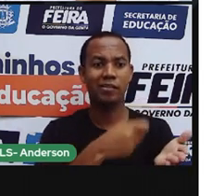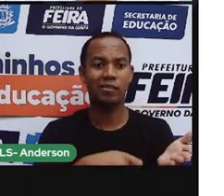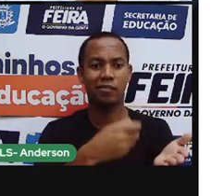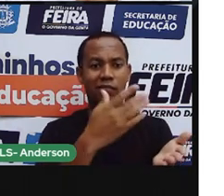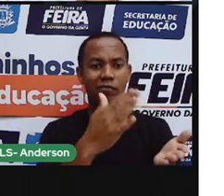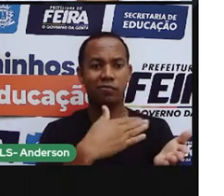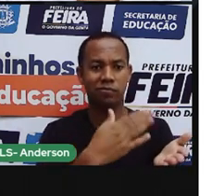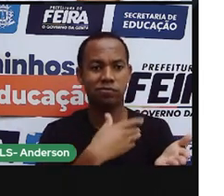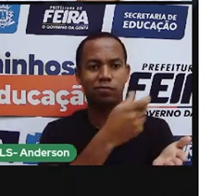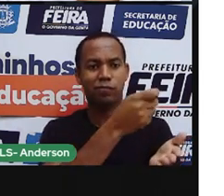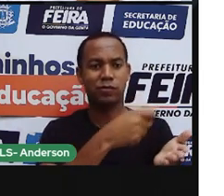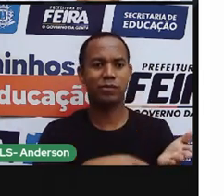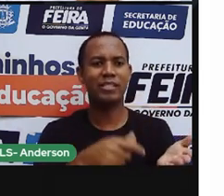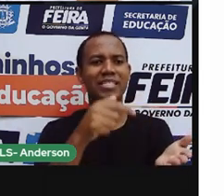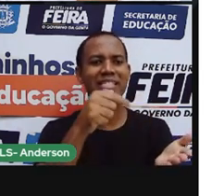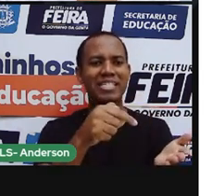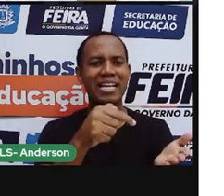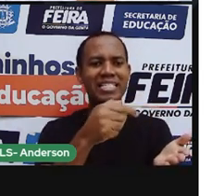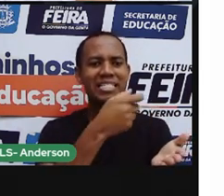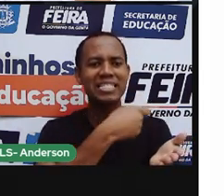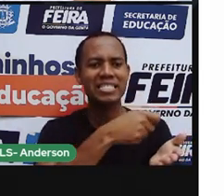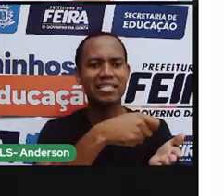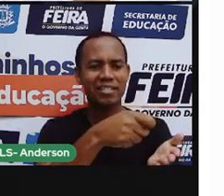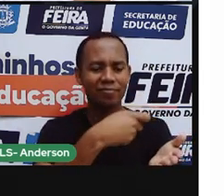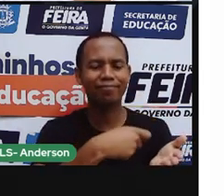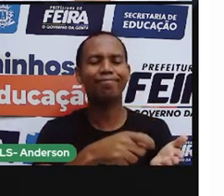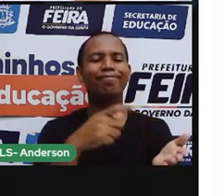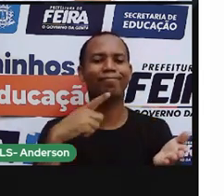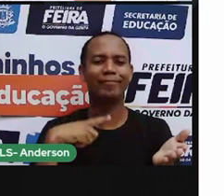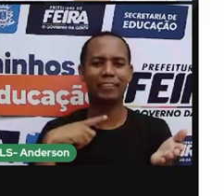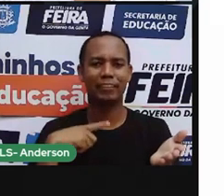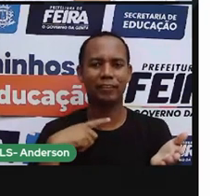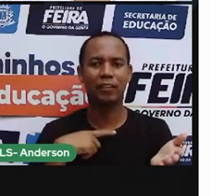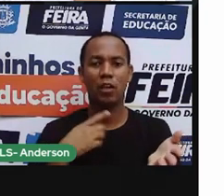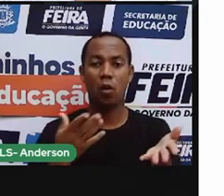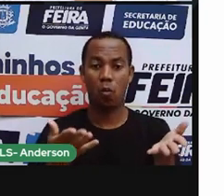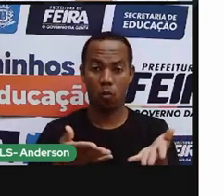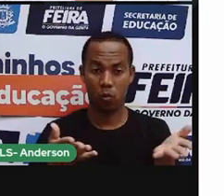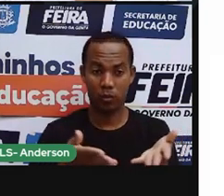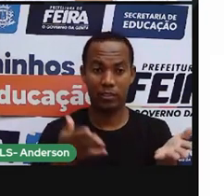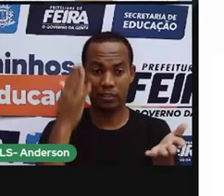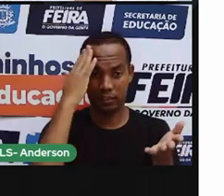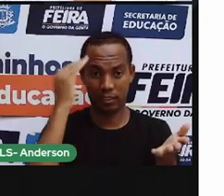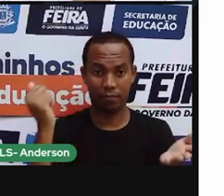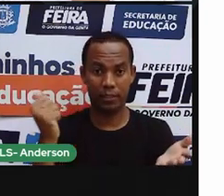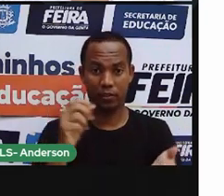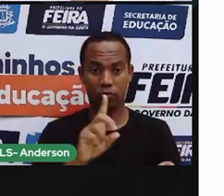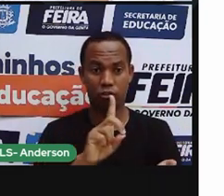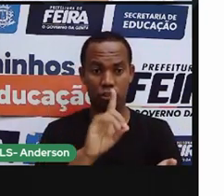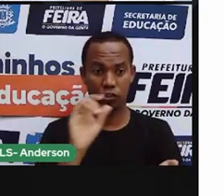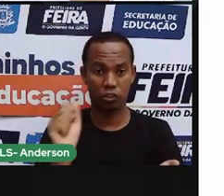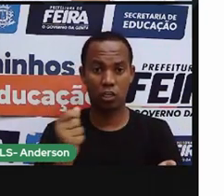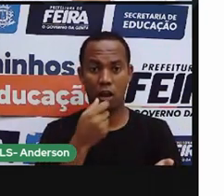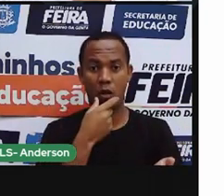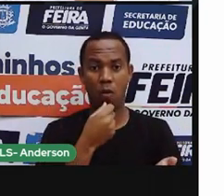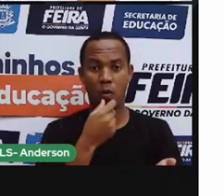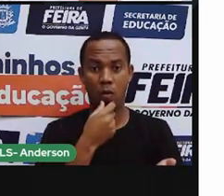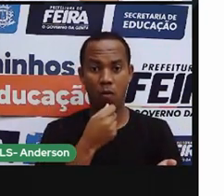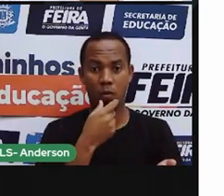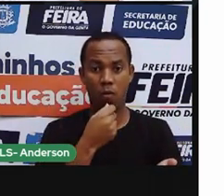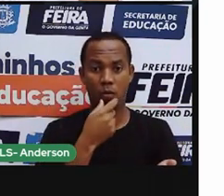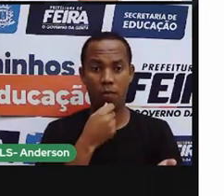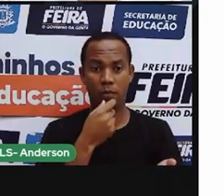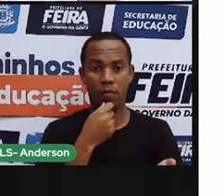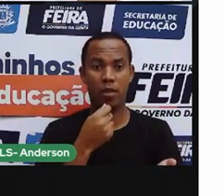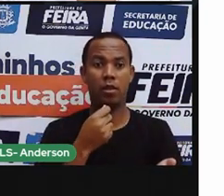sete páginas escritas, né? Bom, que hoje sabemos o dia que Pedro Álvares Cabral e